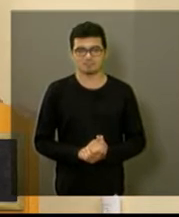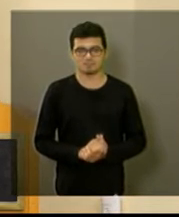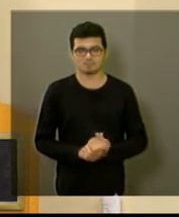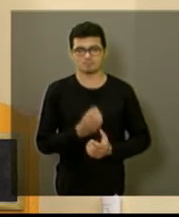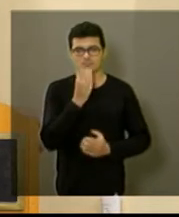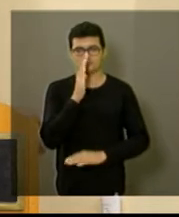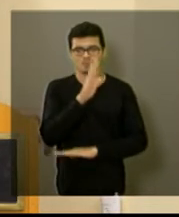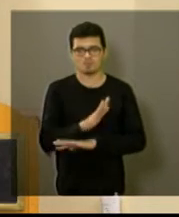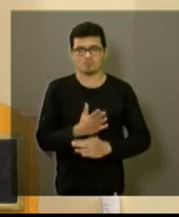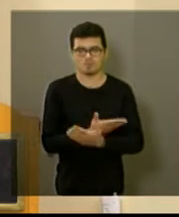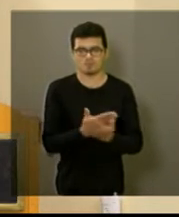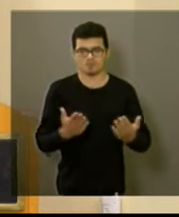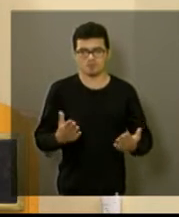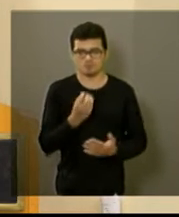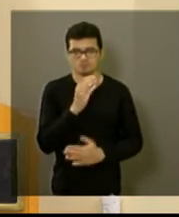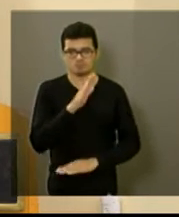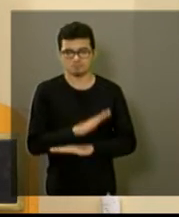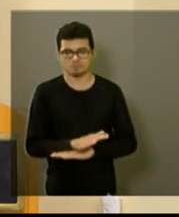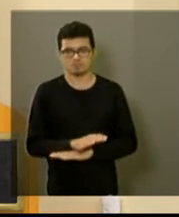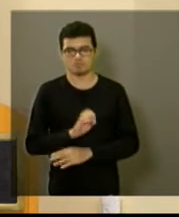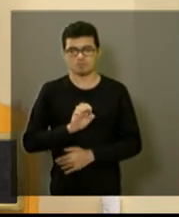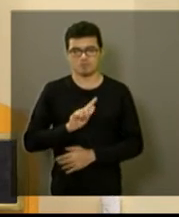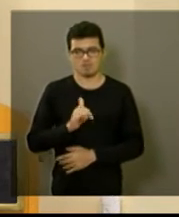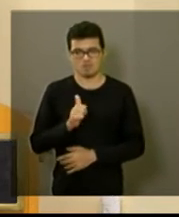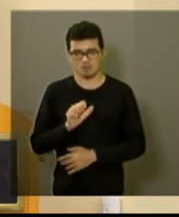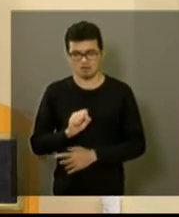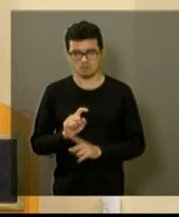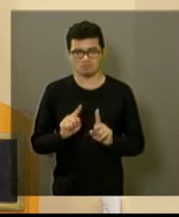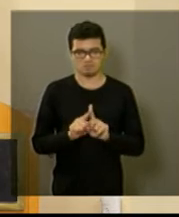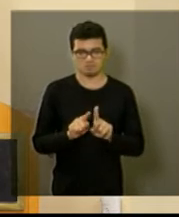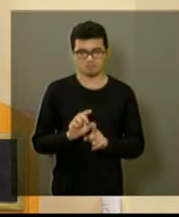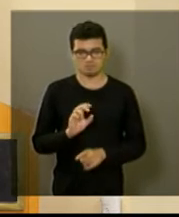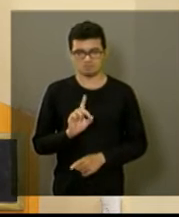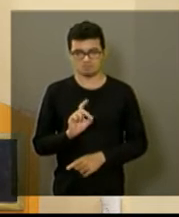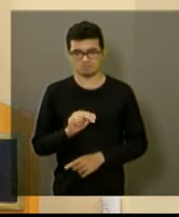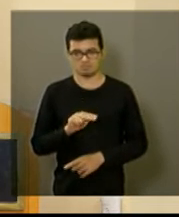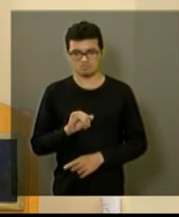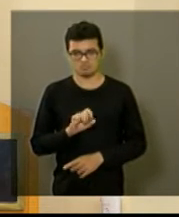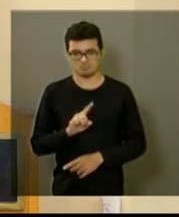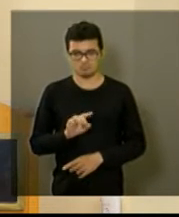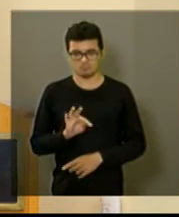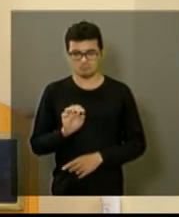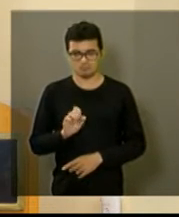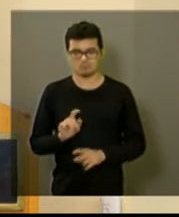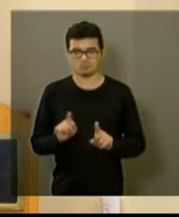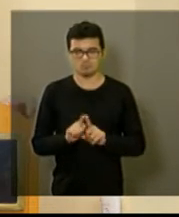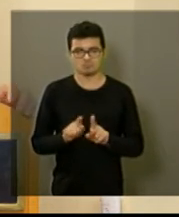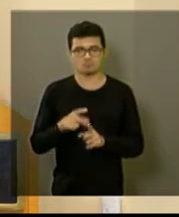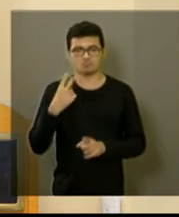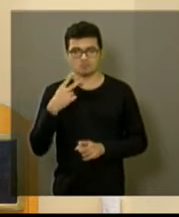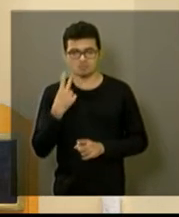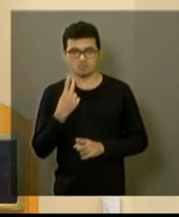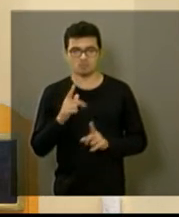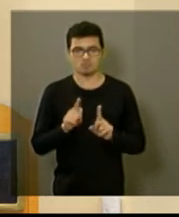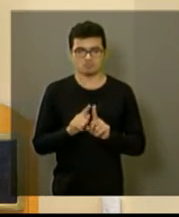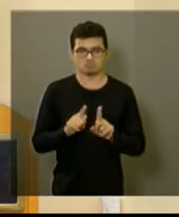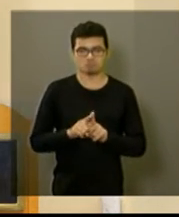boa tarde a todos boa tarde Elias Donizete estão na mesa os demais geradores população presente